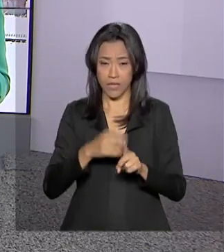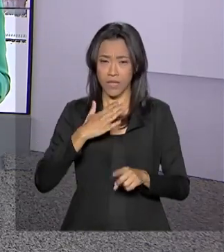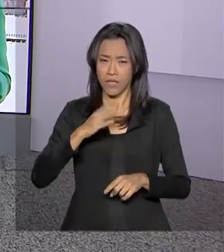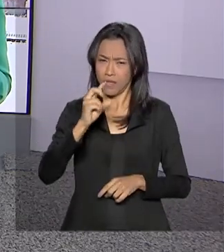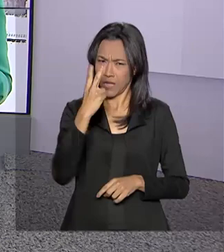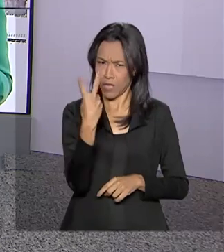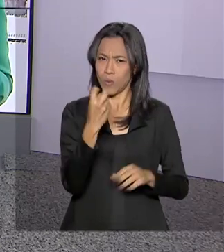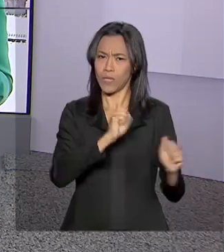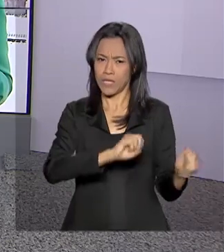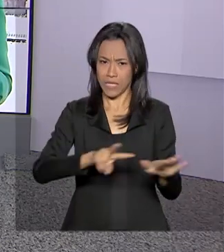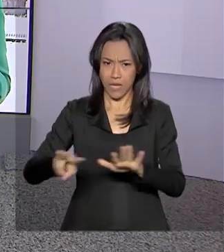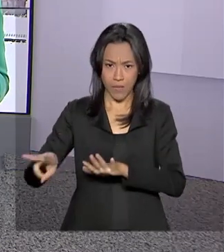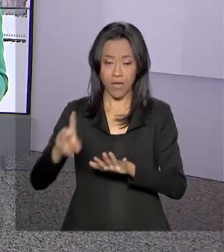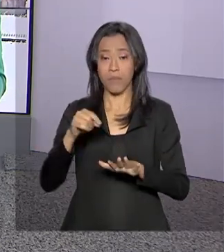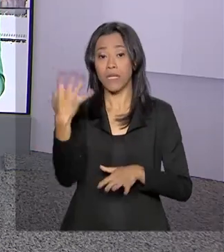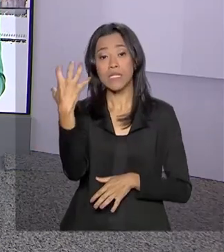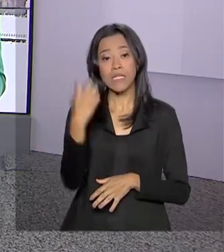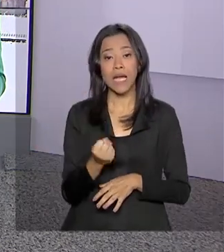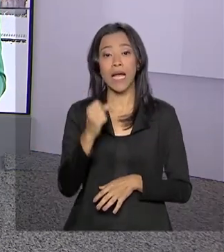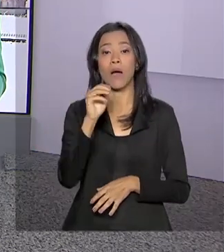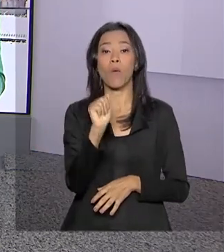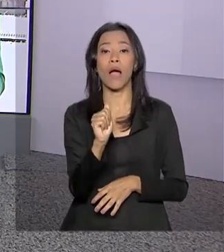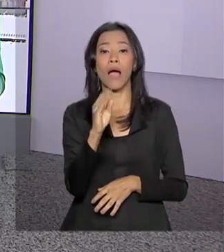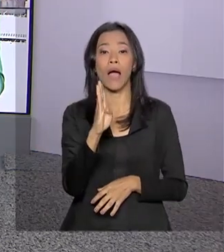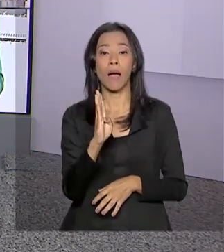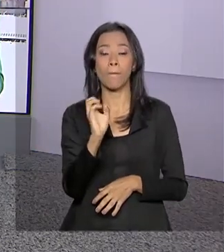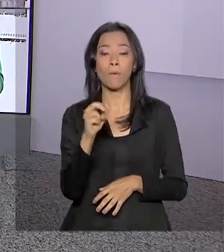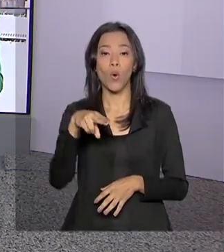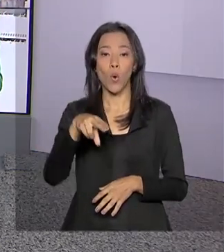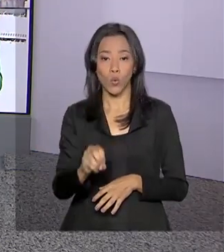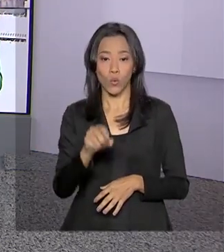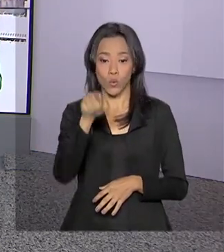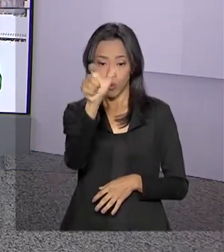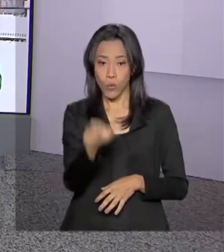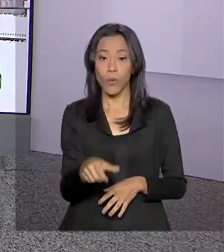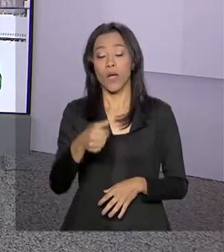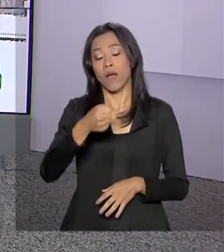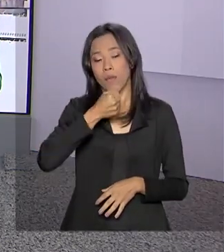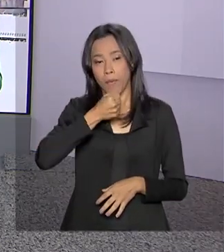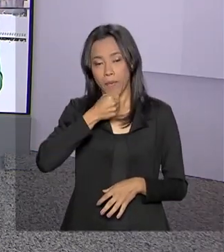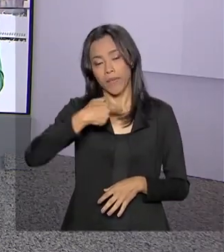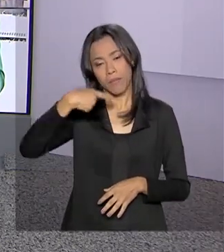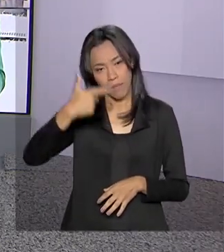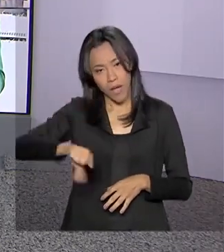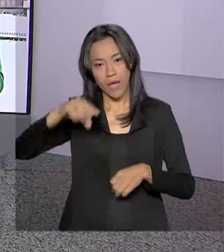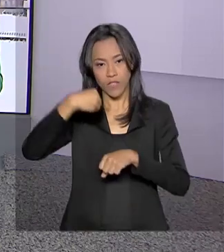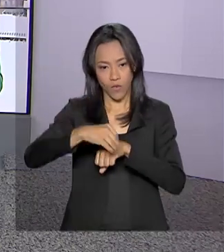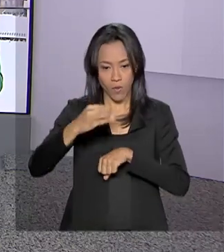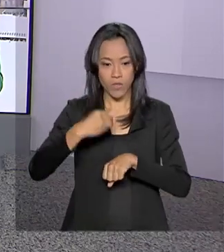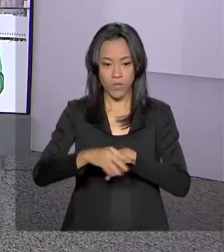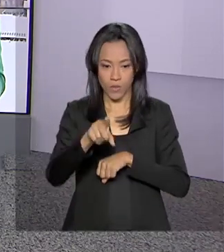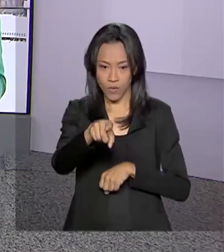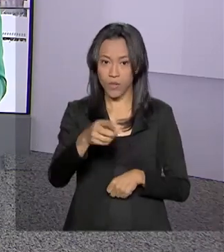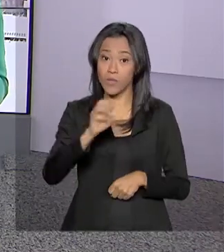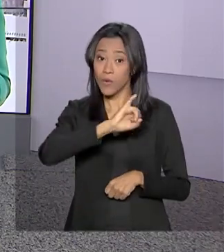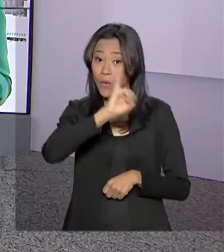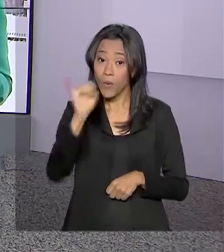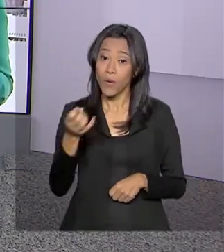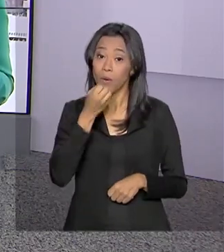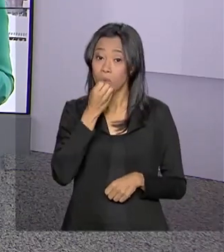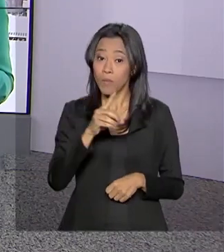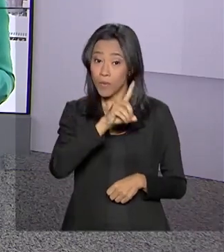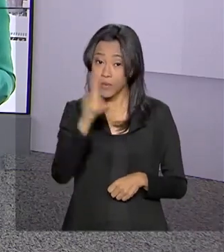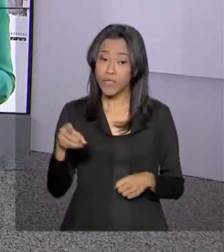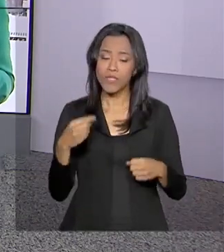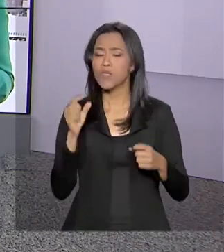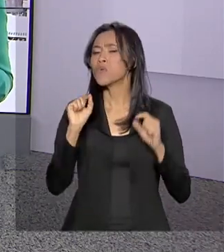duas semanas, o prazo para sacar o abono salarial. A repórter Luciana Colares de Holanda tem mais informações agora para a gente. Oi, Luciana, bom dia